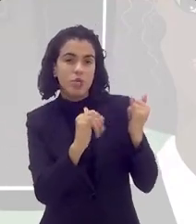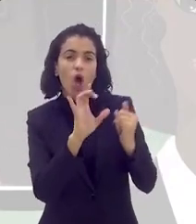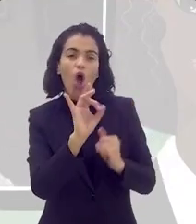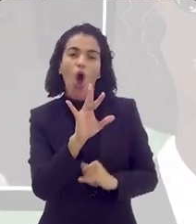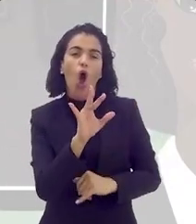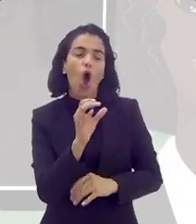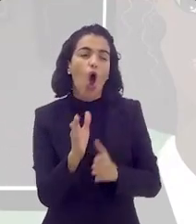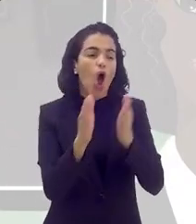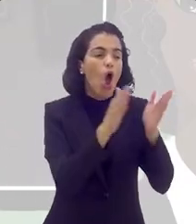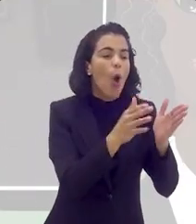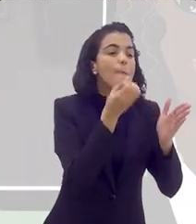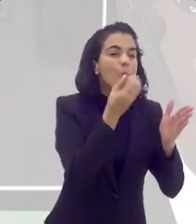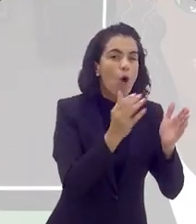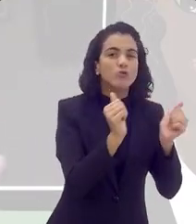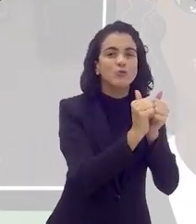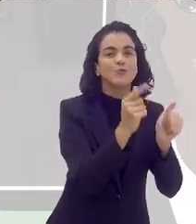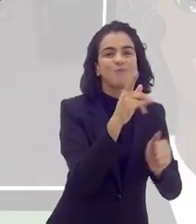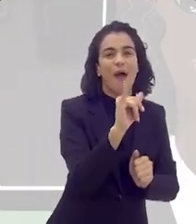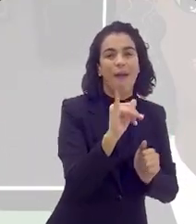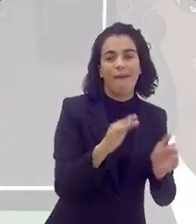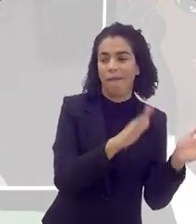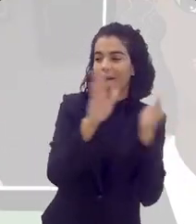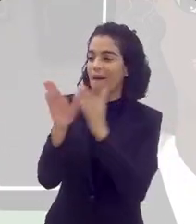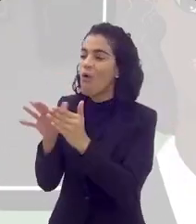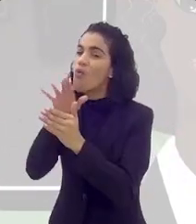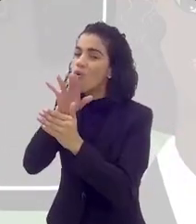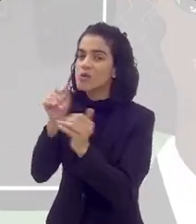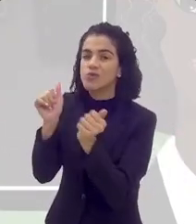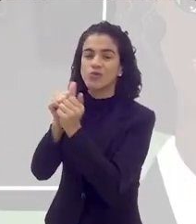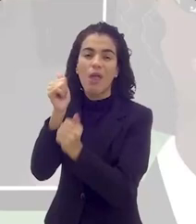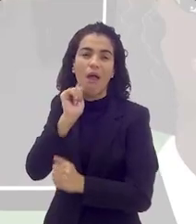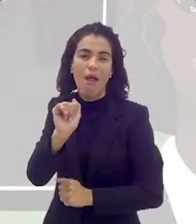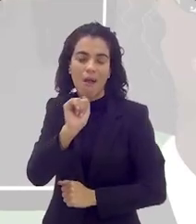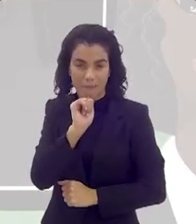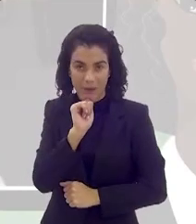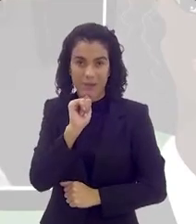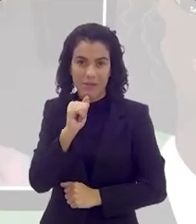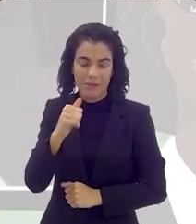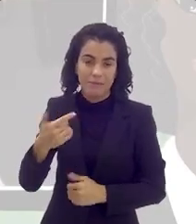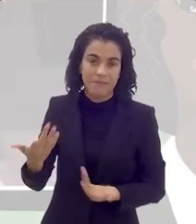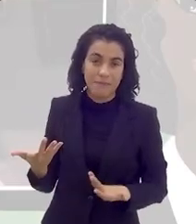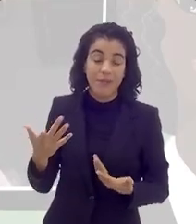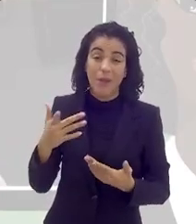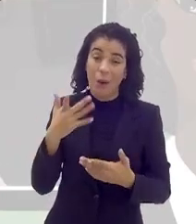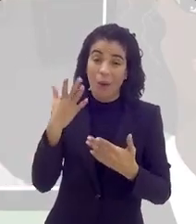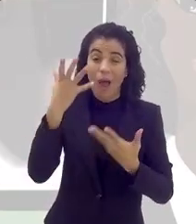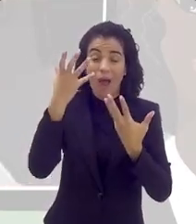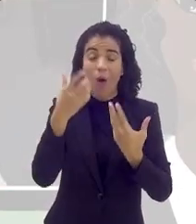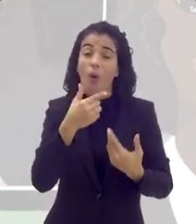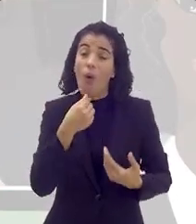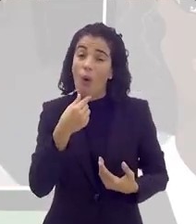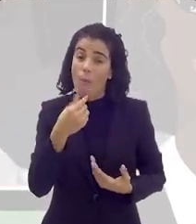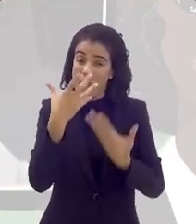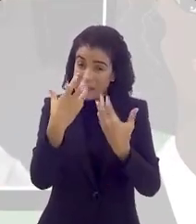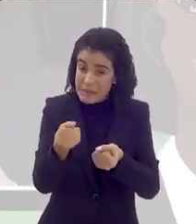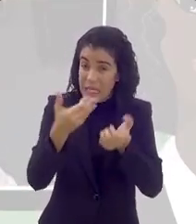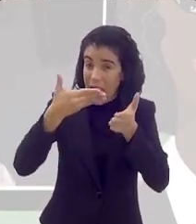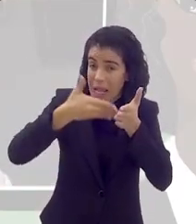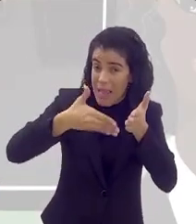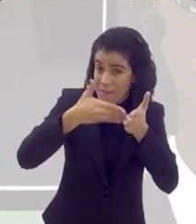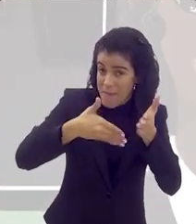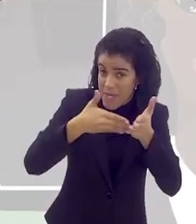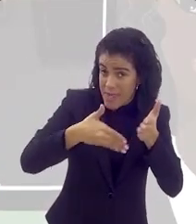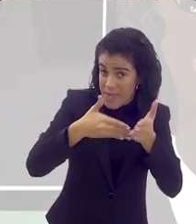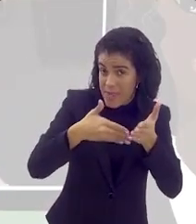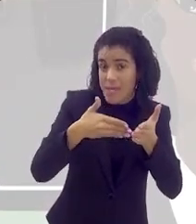a parte boa com o pai. Então, para os homens é muito difícil até aceitar esse limite que, né, as mulheres que são as suas